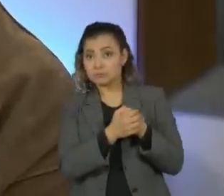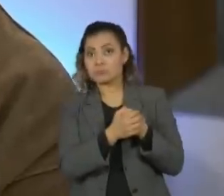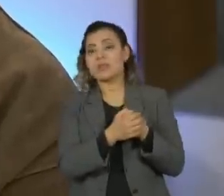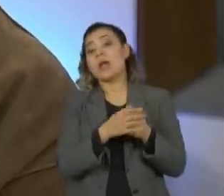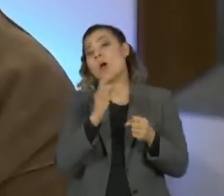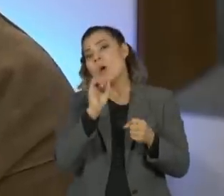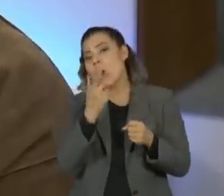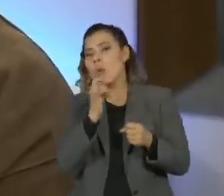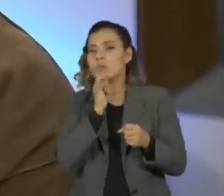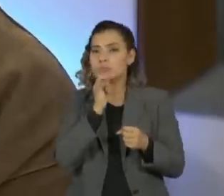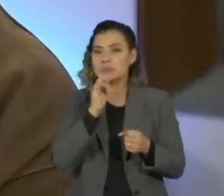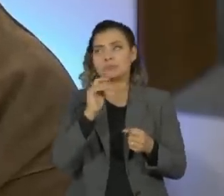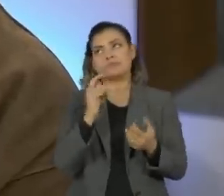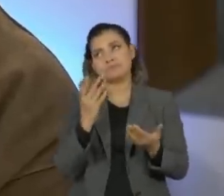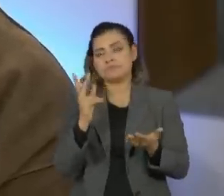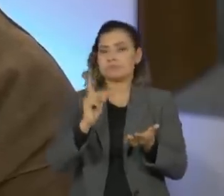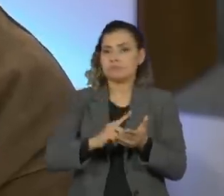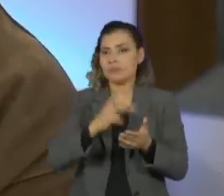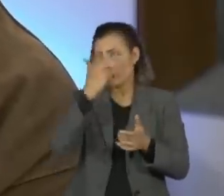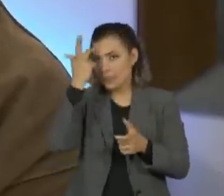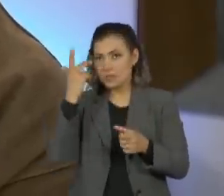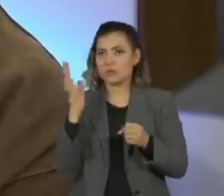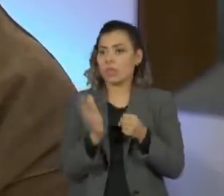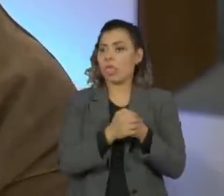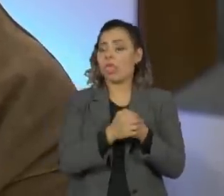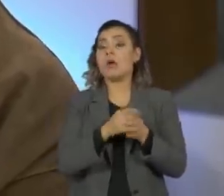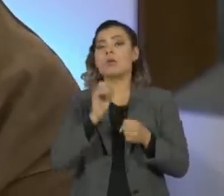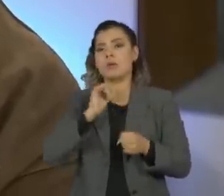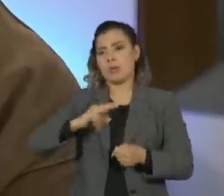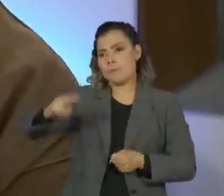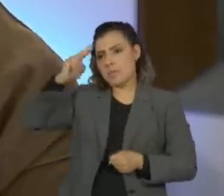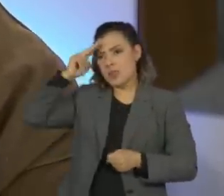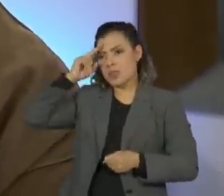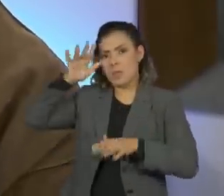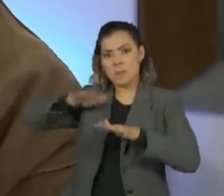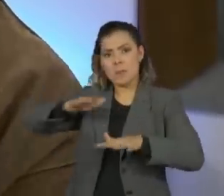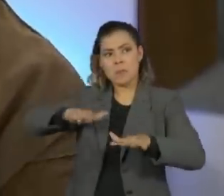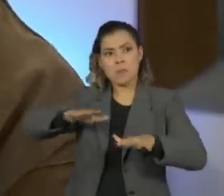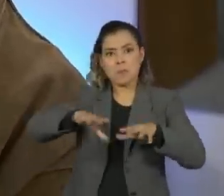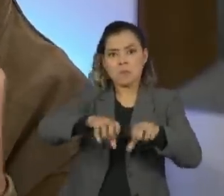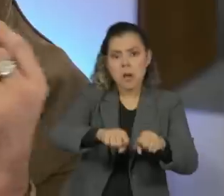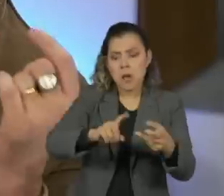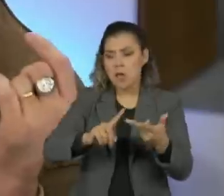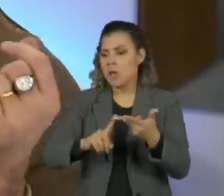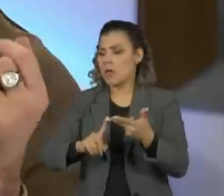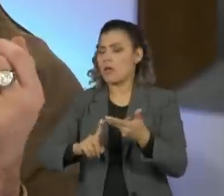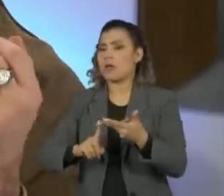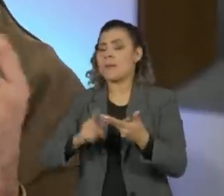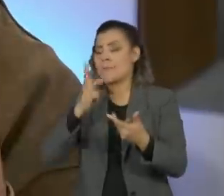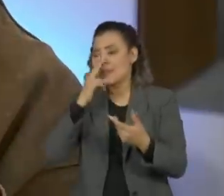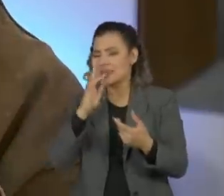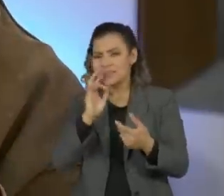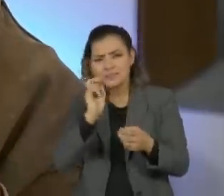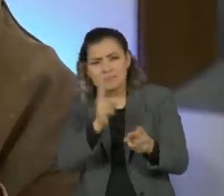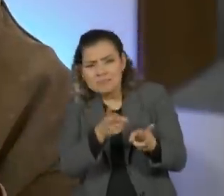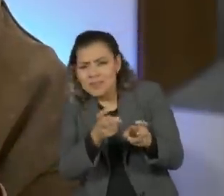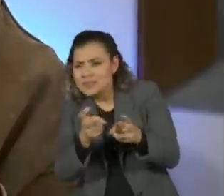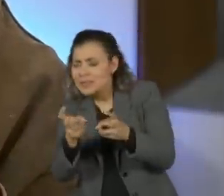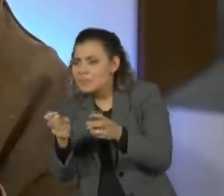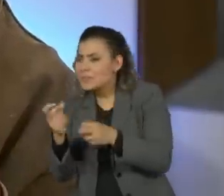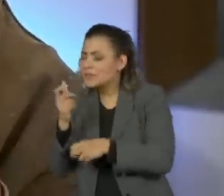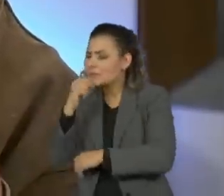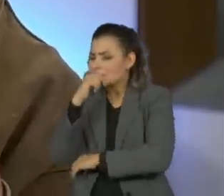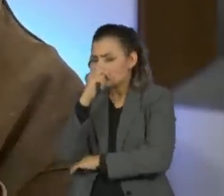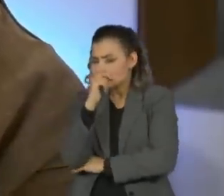que deveria pegar mal até hoje, que essa coisa da intervenção militar e assim, são muito próximos, se a gente for ver, quando eu